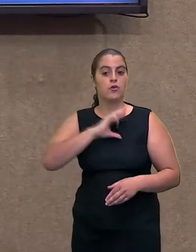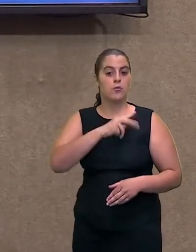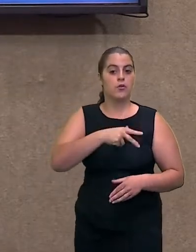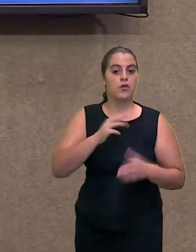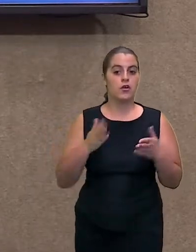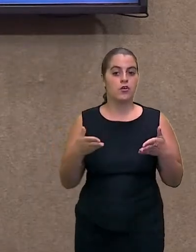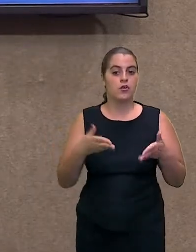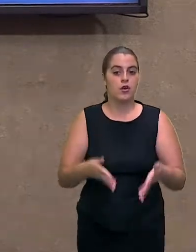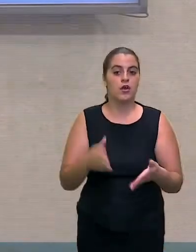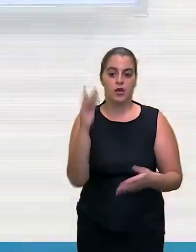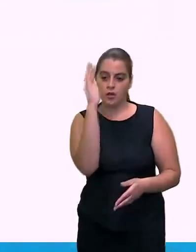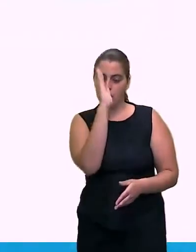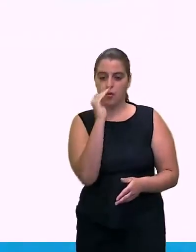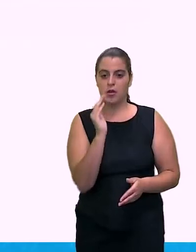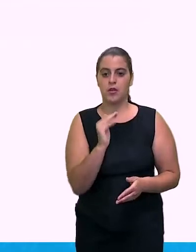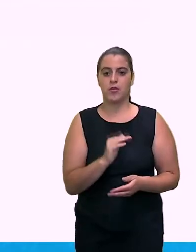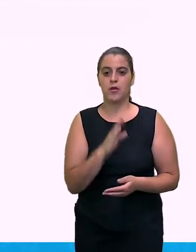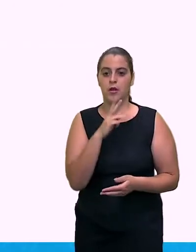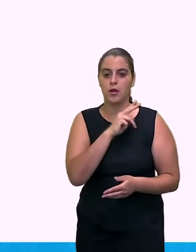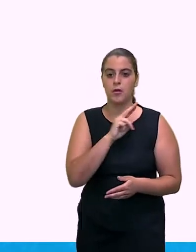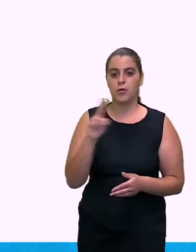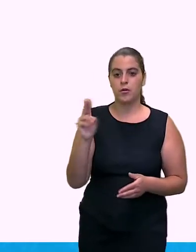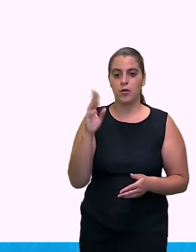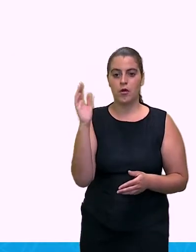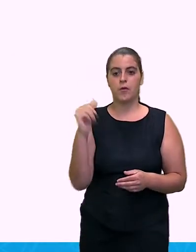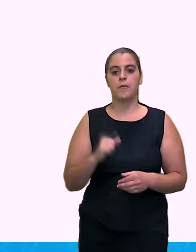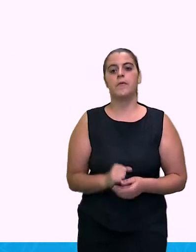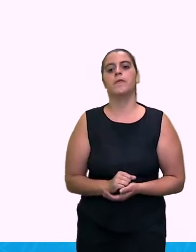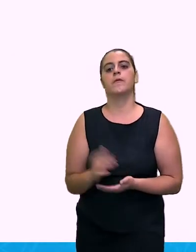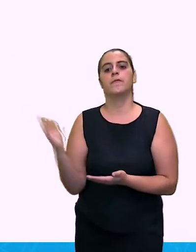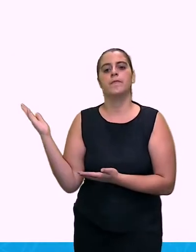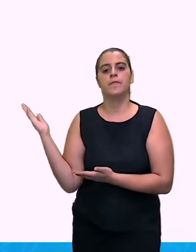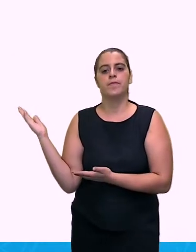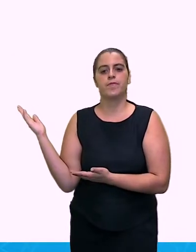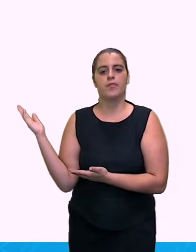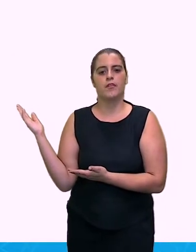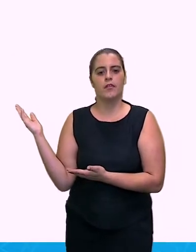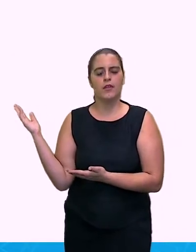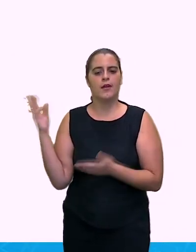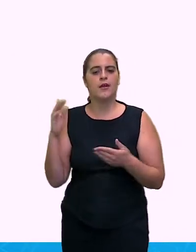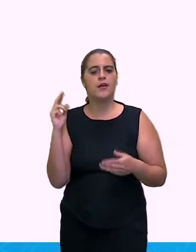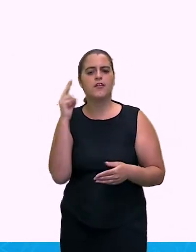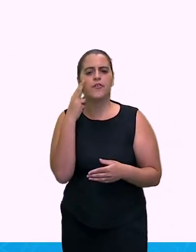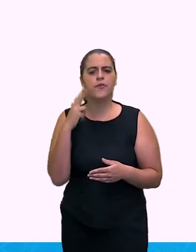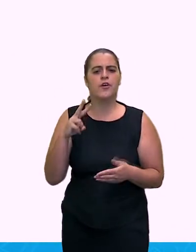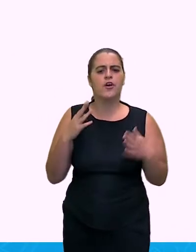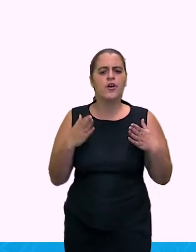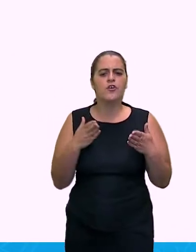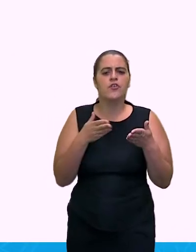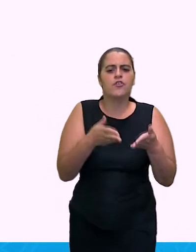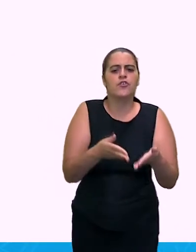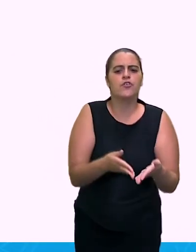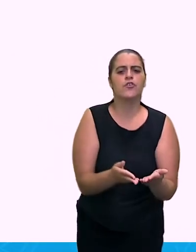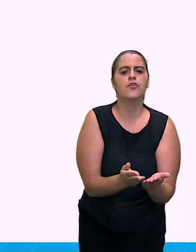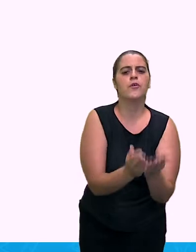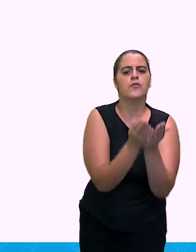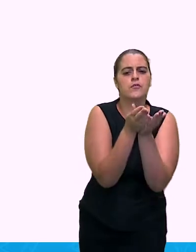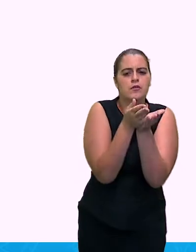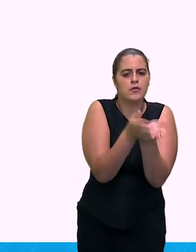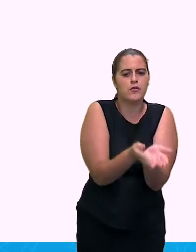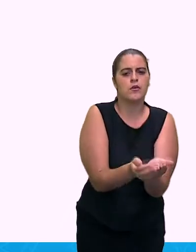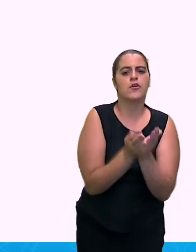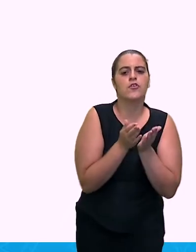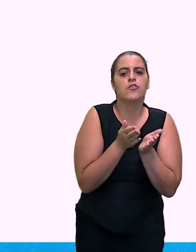eu coloquei algumas imagens para vocês perceberem, né? Porque isso foram pinturas que foram feitas